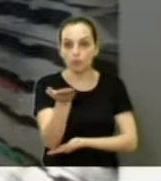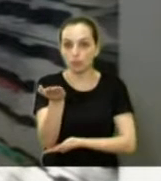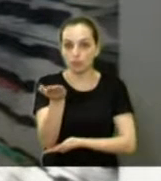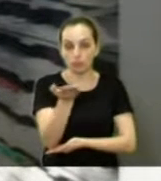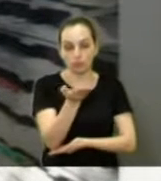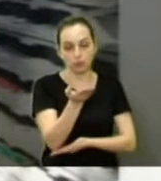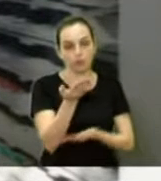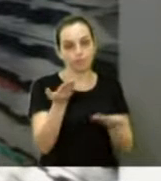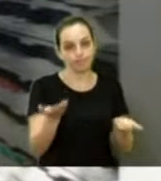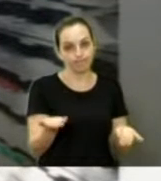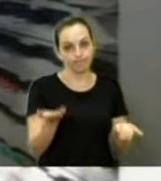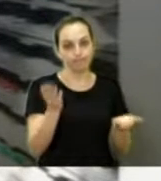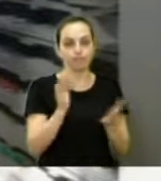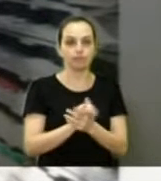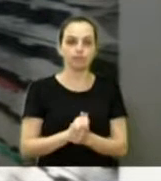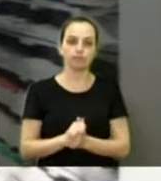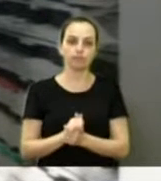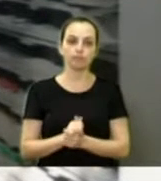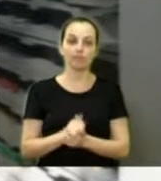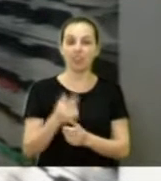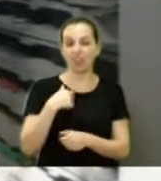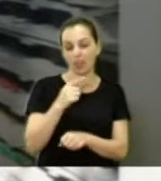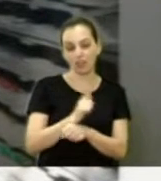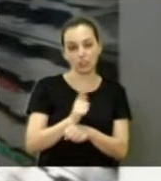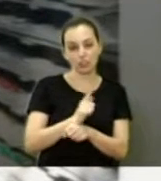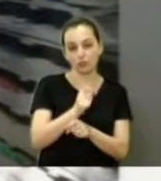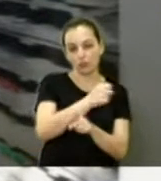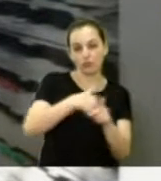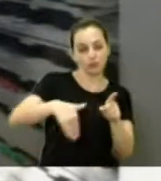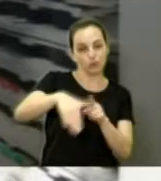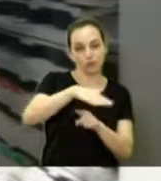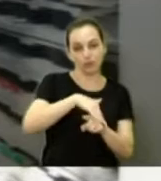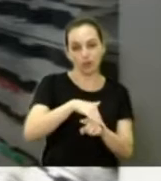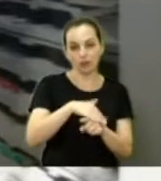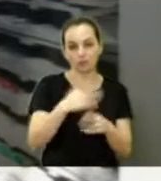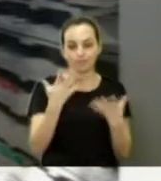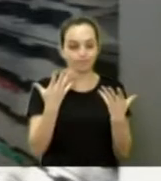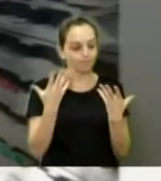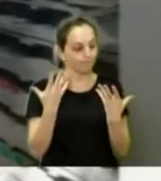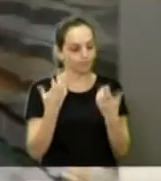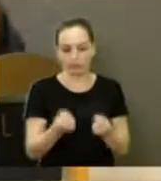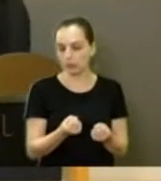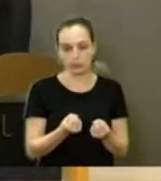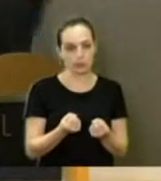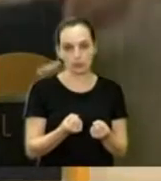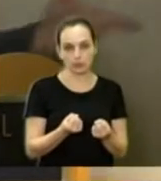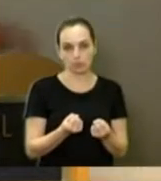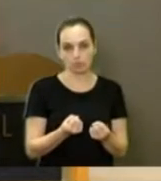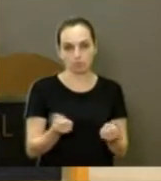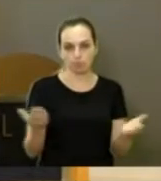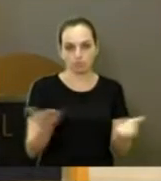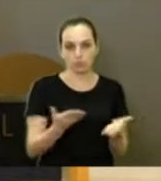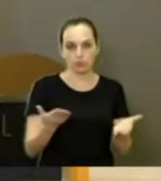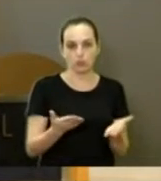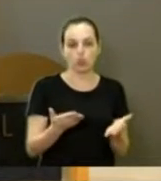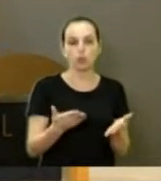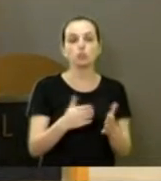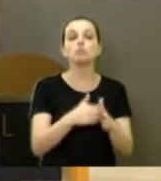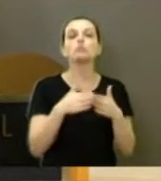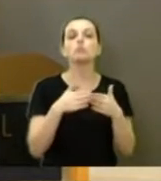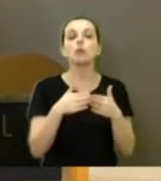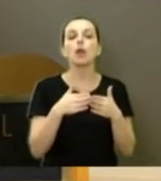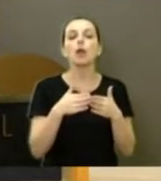não quero, como gestor do social, eu não permitia isso. E hoje eu fiz um requerimento, mandei avisar,